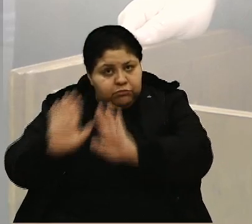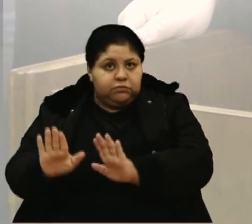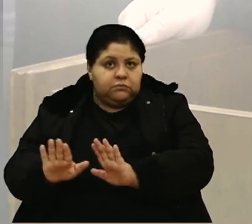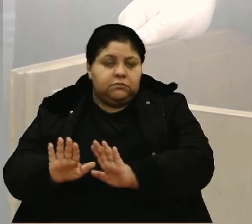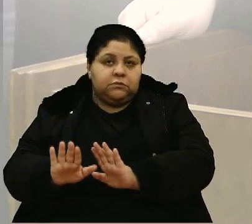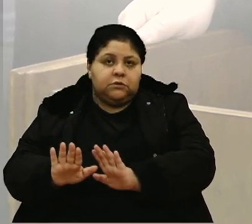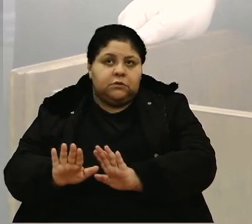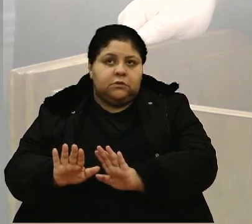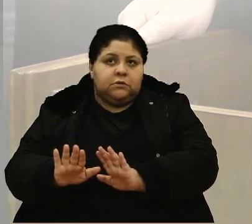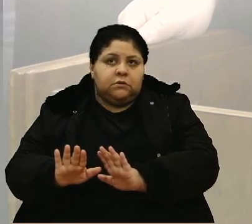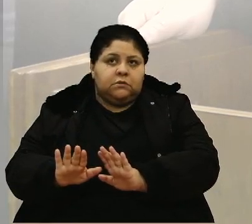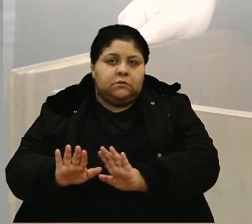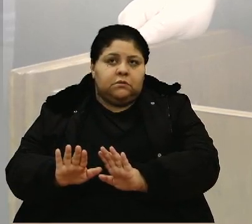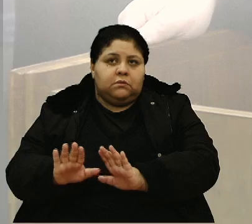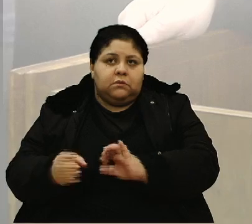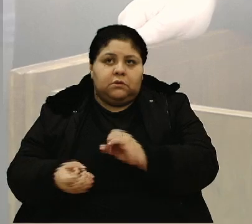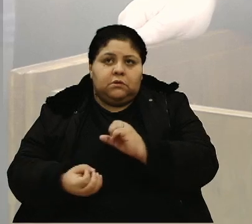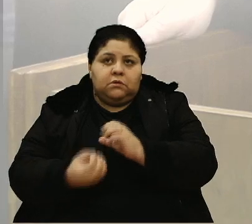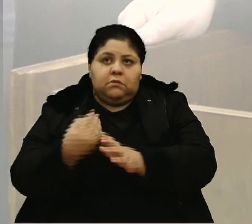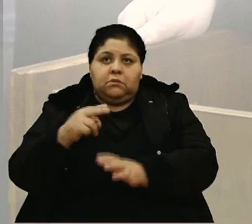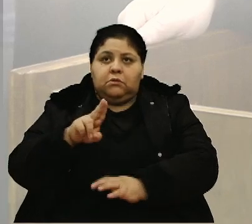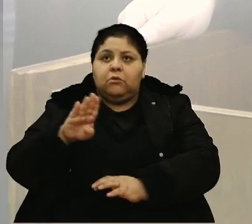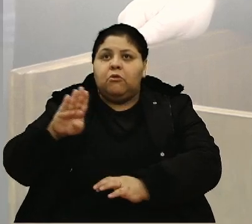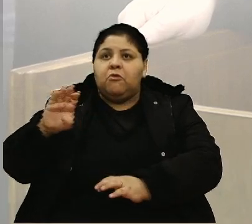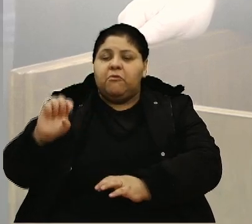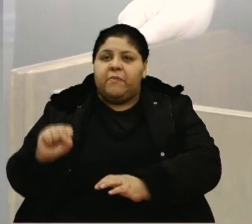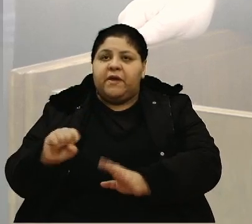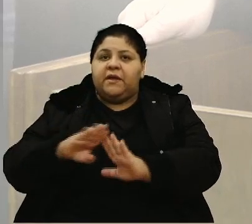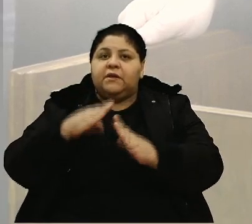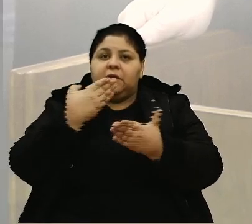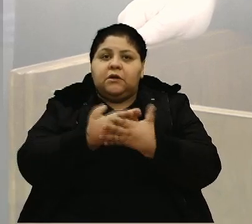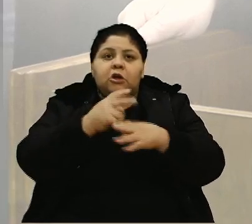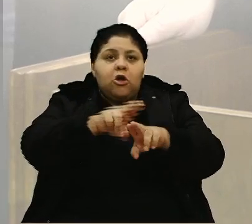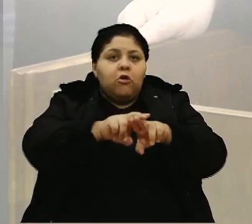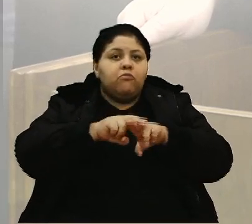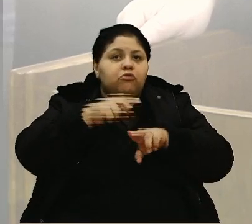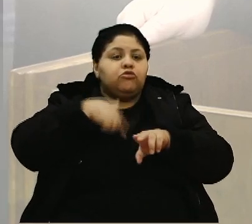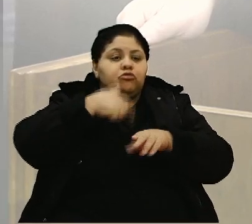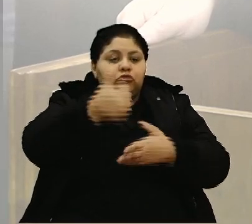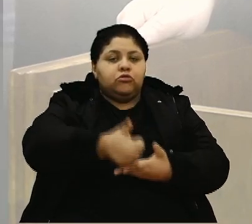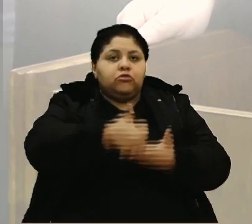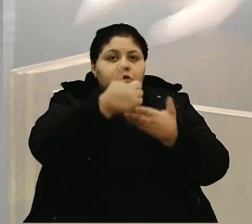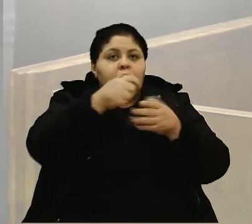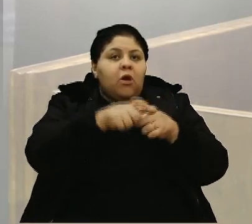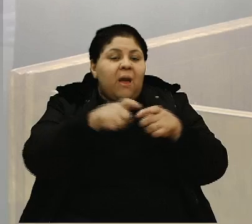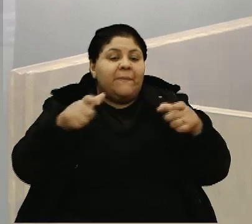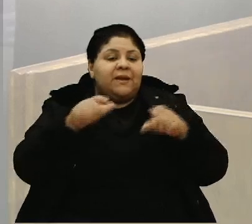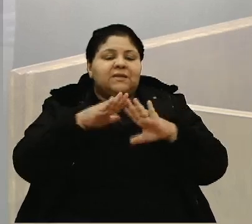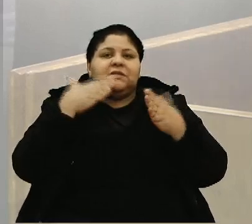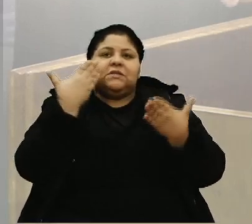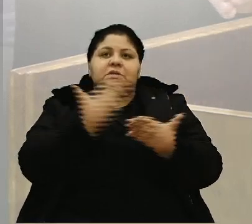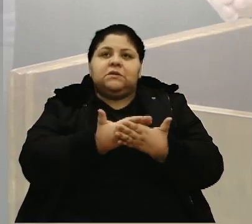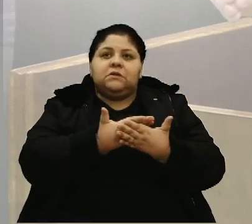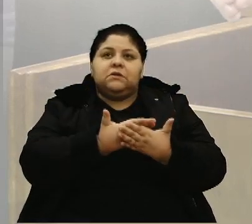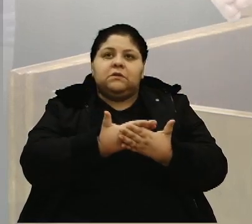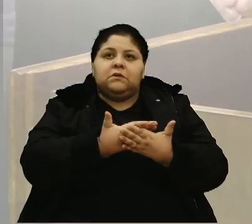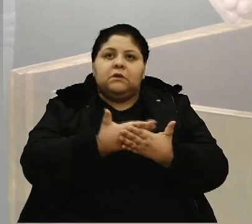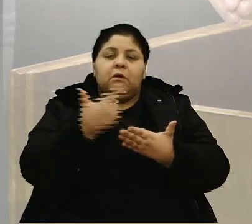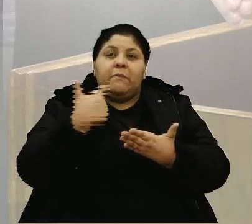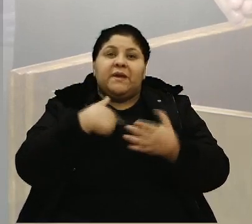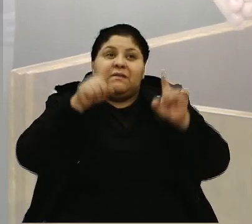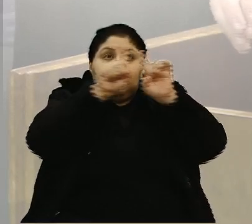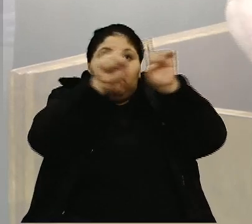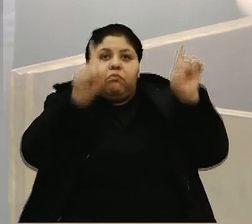É que nem quando se coloca uma UBS ou uma escola. E por isso que eu sou tão favorável à ampliação de escola. Por quê? Porque tem um corpo diretivo.